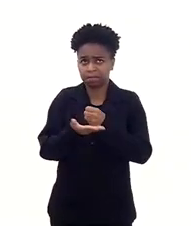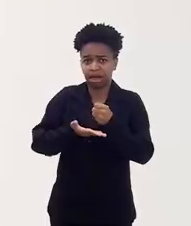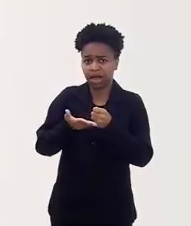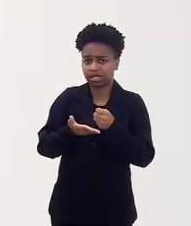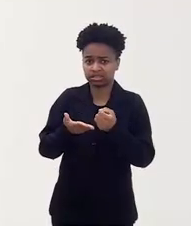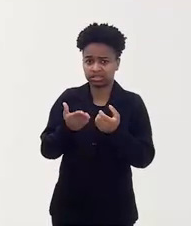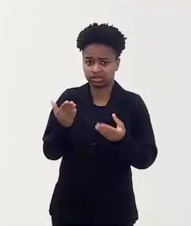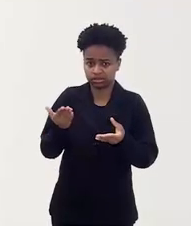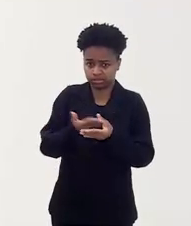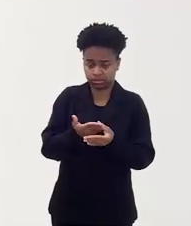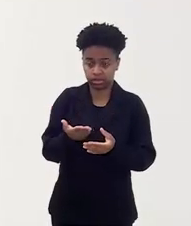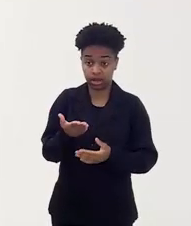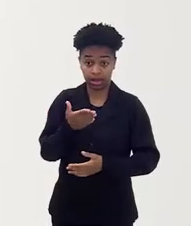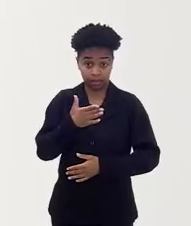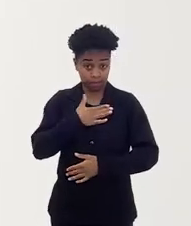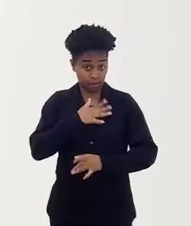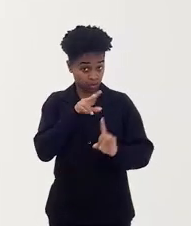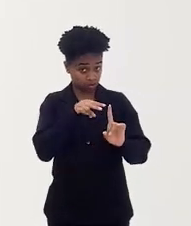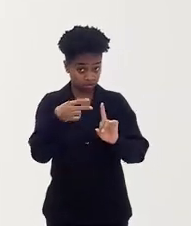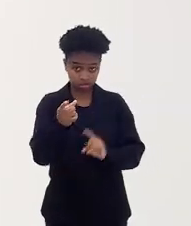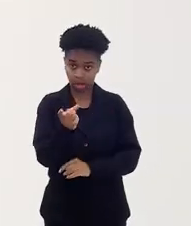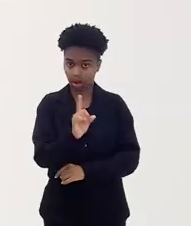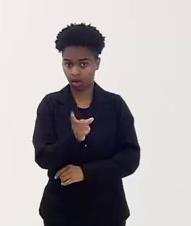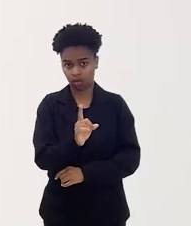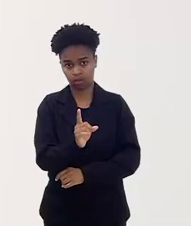penal? Olha, no meu entendimento, não.